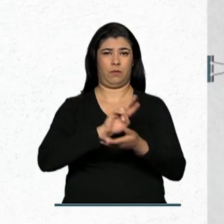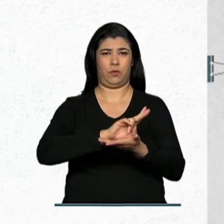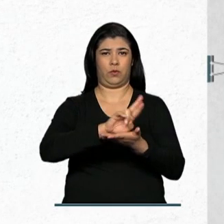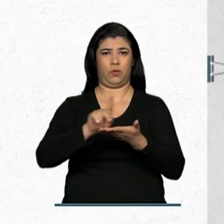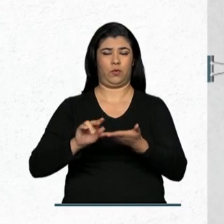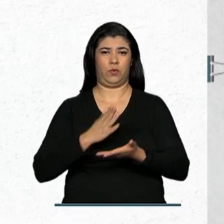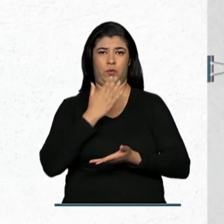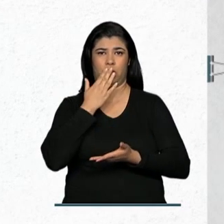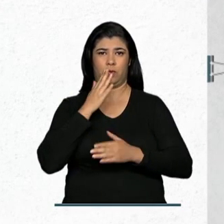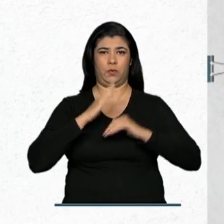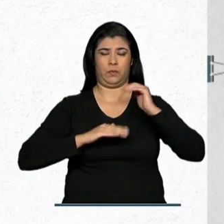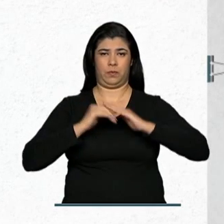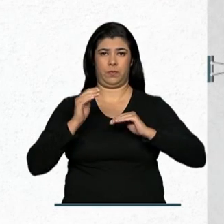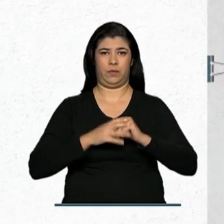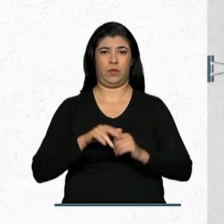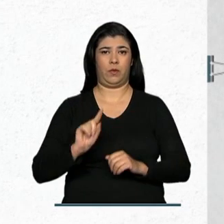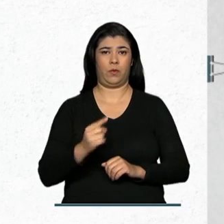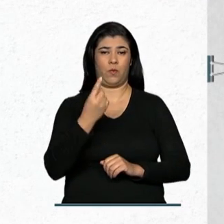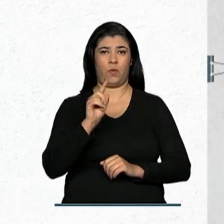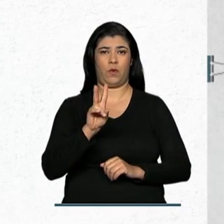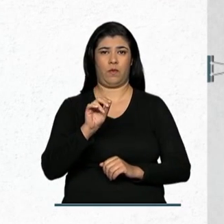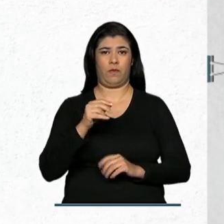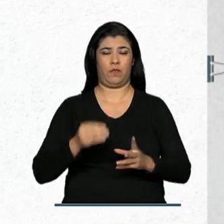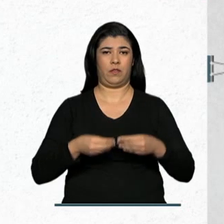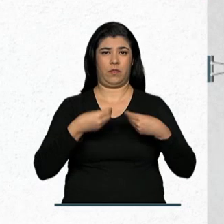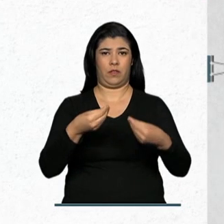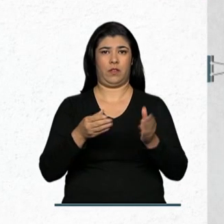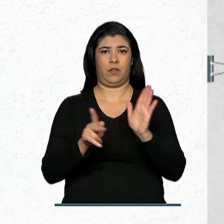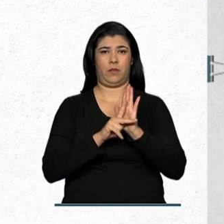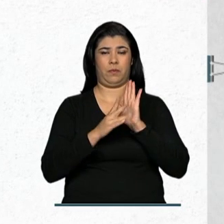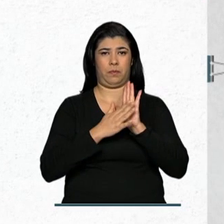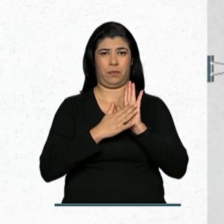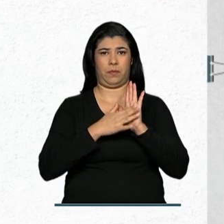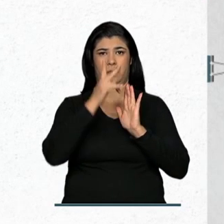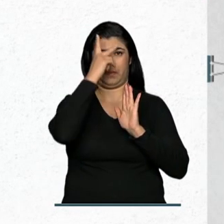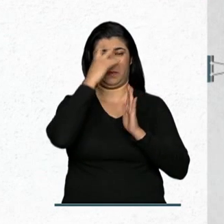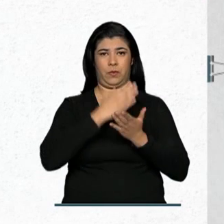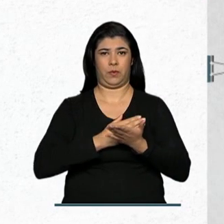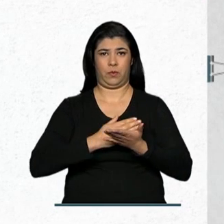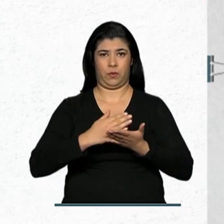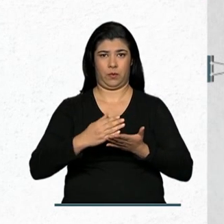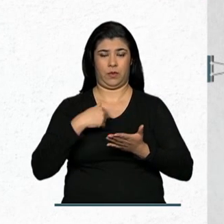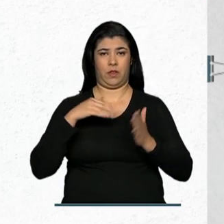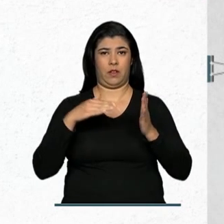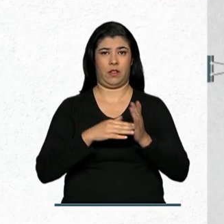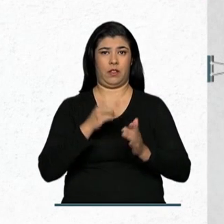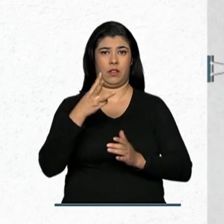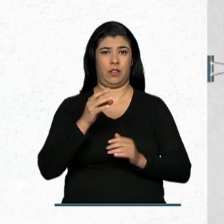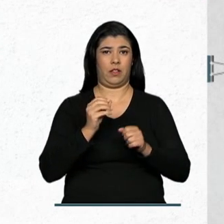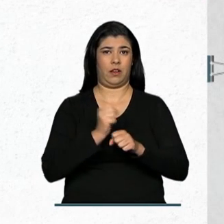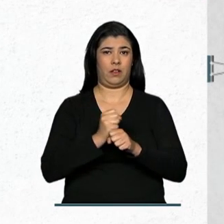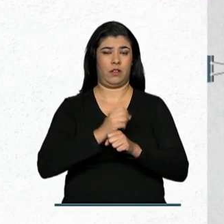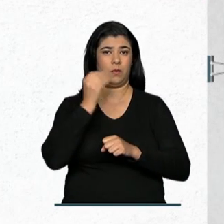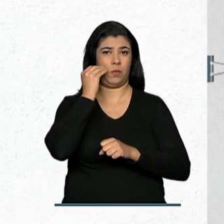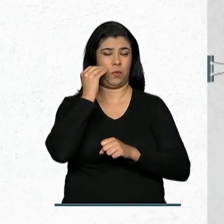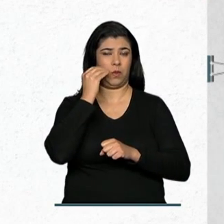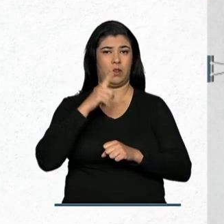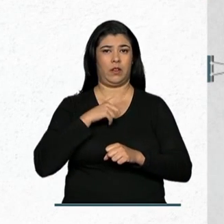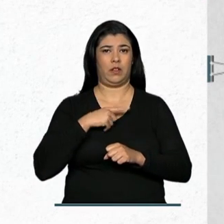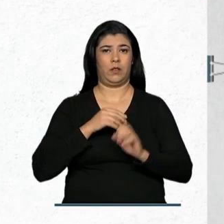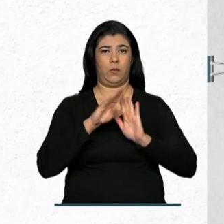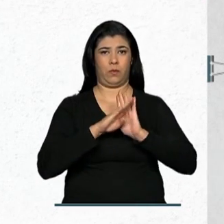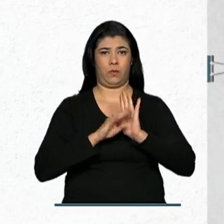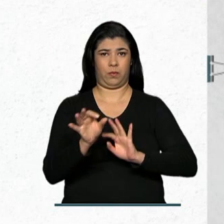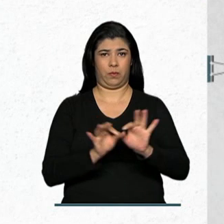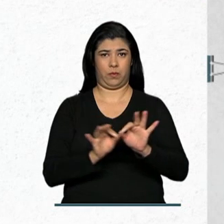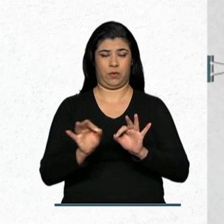transversalidades. Pelo menos uma vaga será destinada a proponentes iniciantes, com no máximo três anos de atuação. O